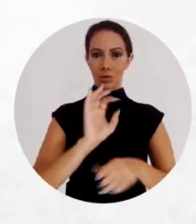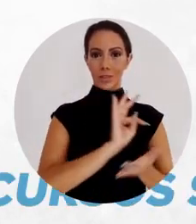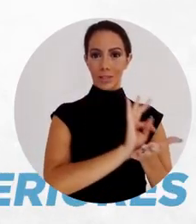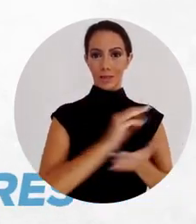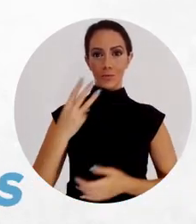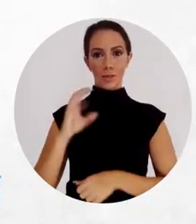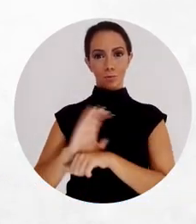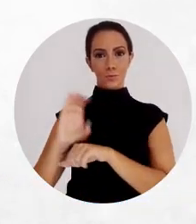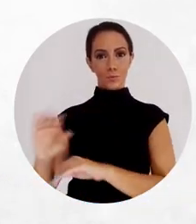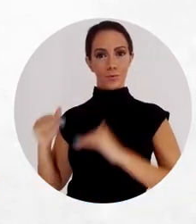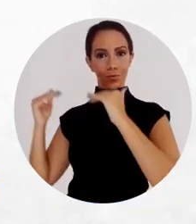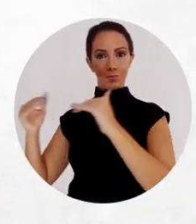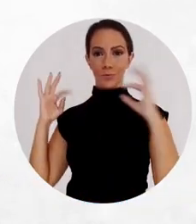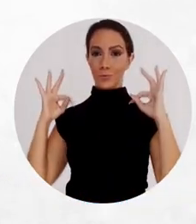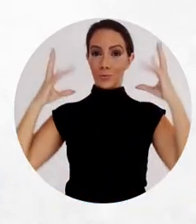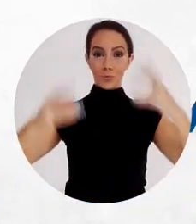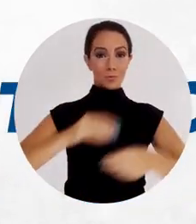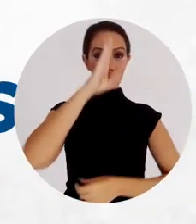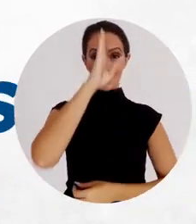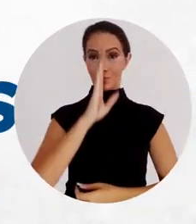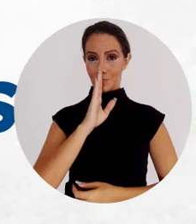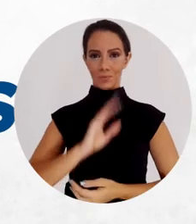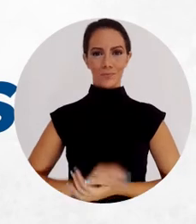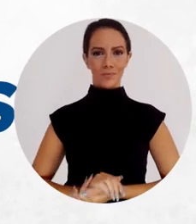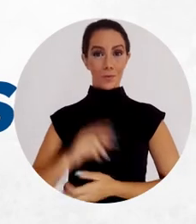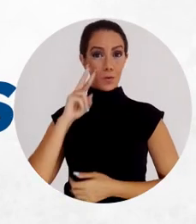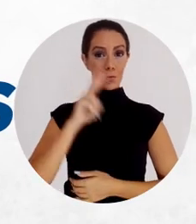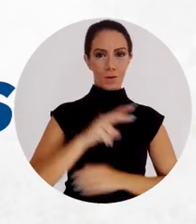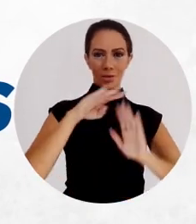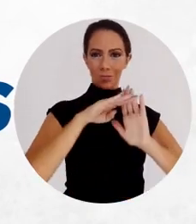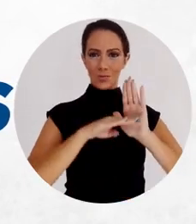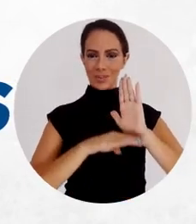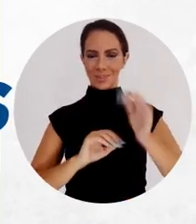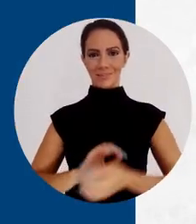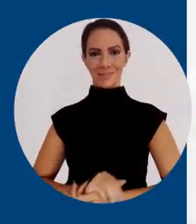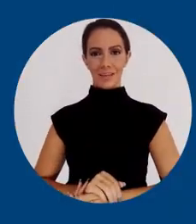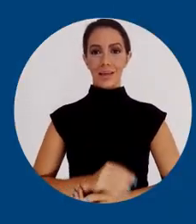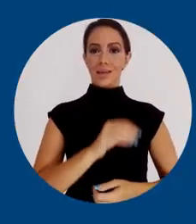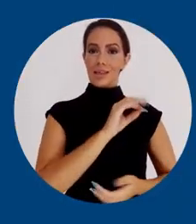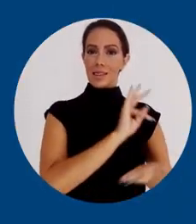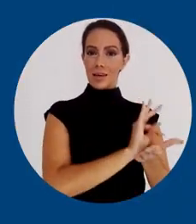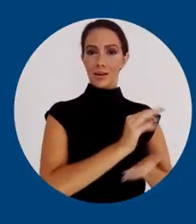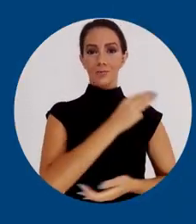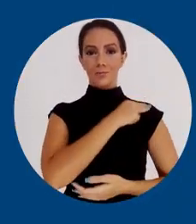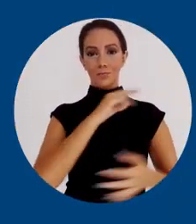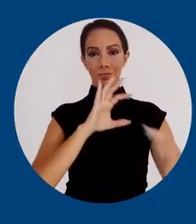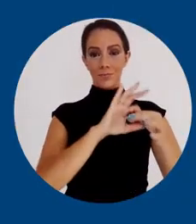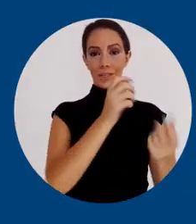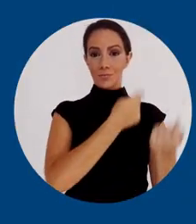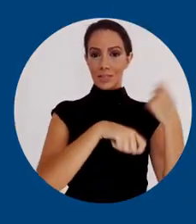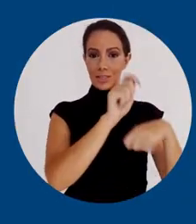cursos técnicos e 3 cursos superiores, todos gratuitos. Confira as opções. Técnico integrado em